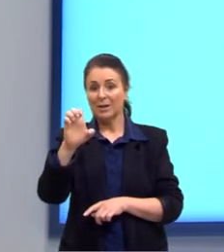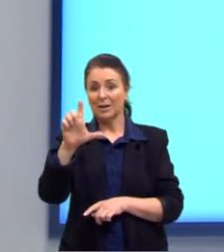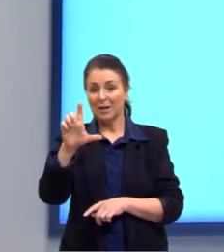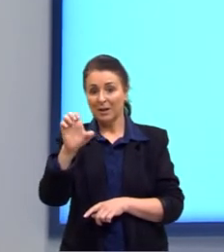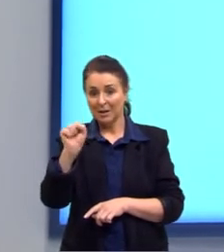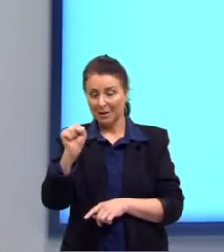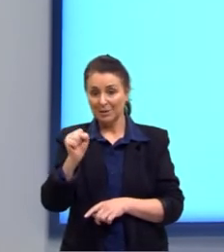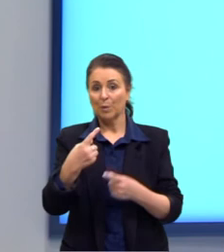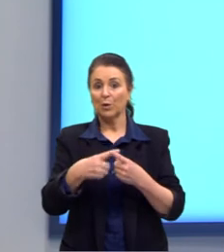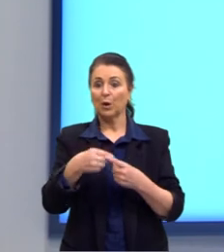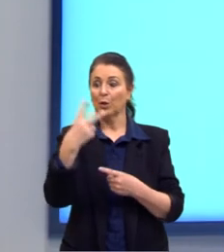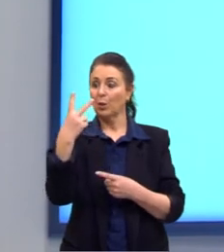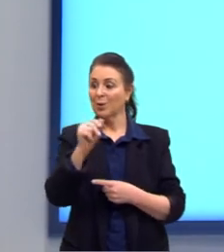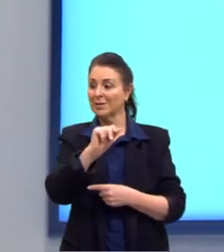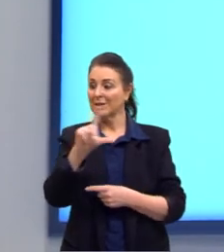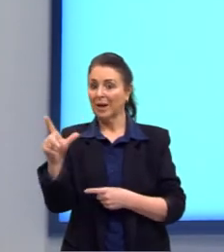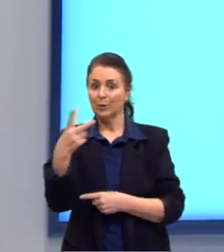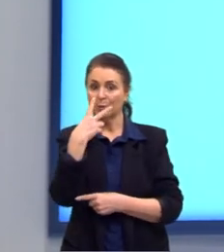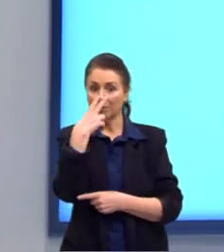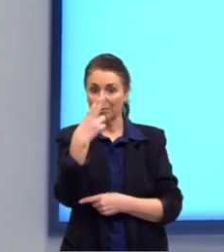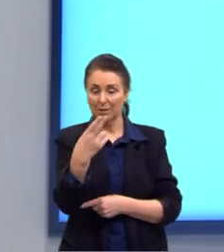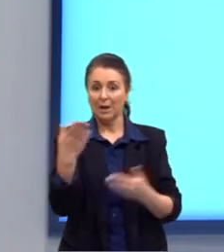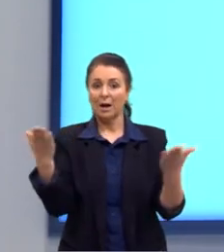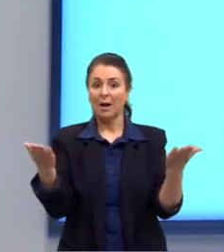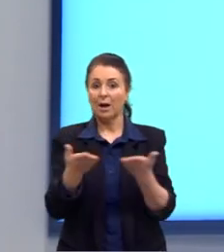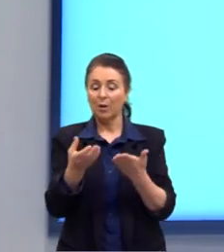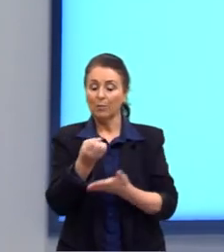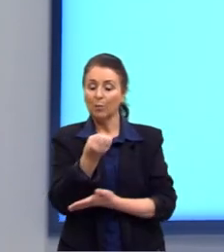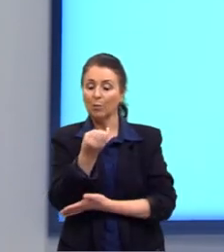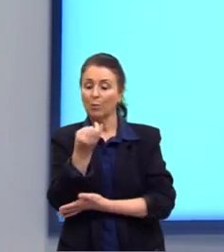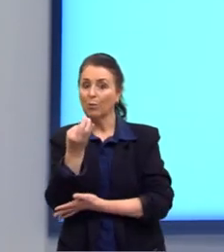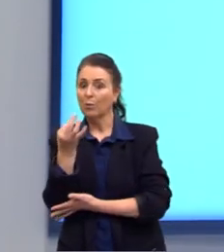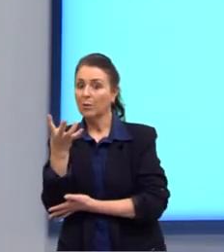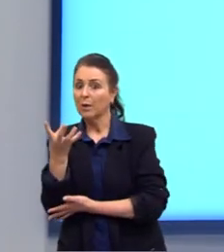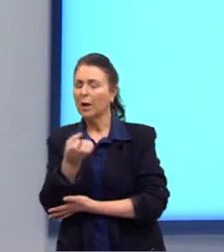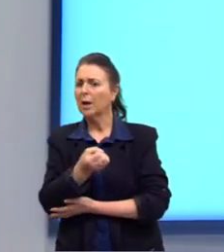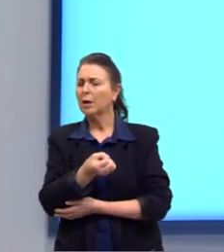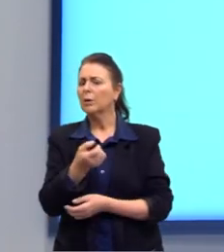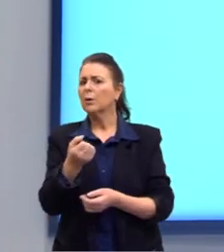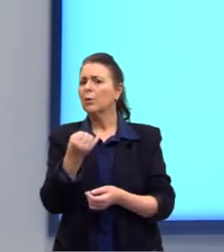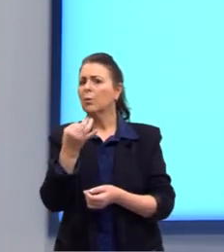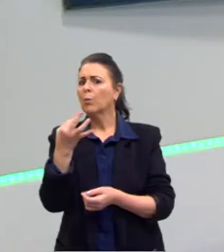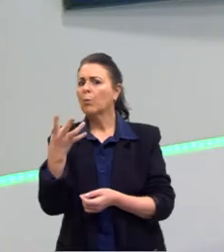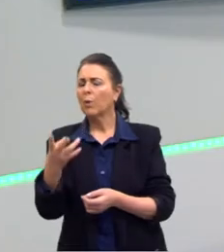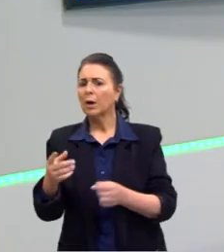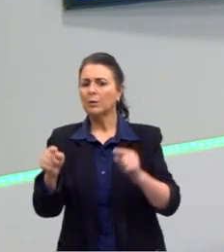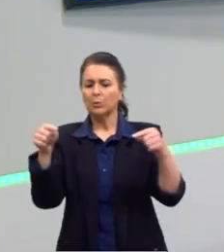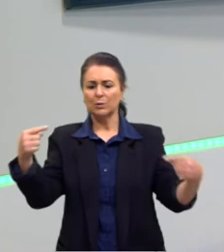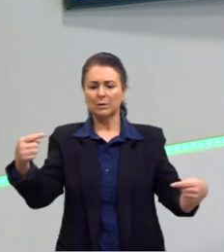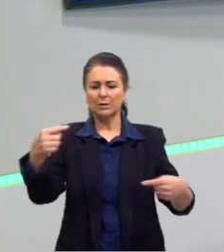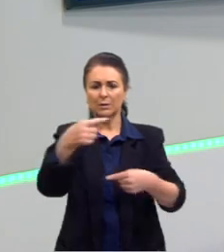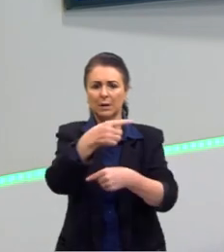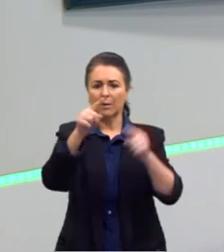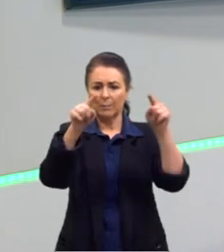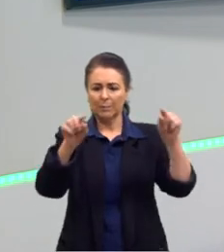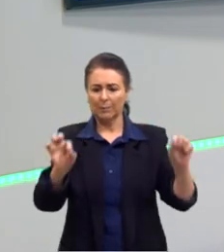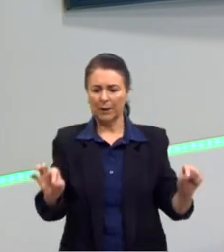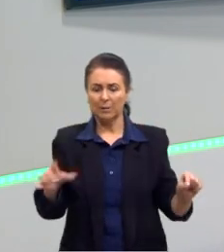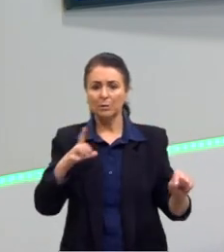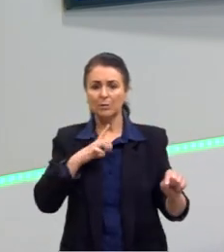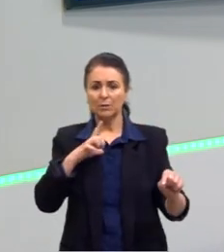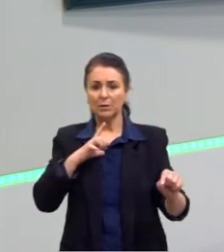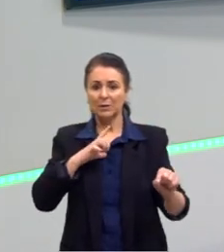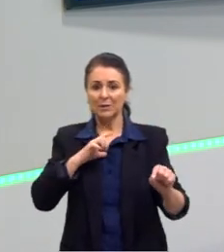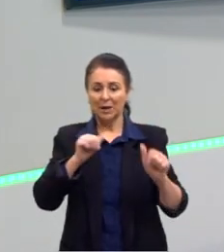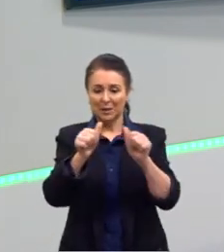são iguais. Agora nós vamos contar quantos trapézios isósceles nós temos na nossa figura.